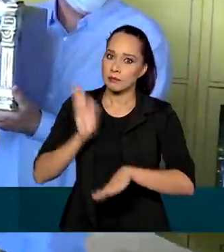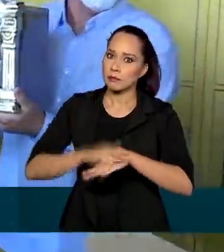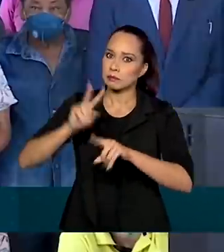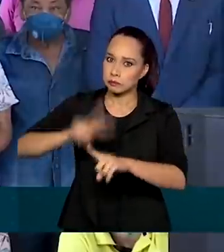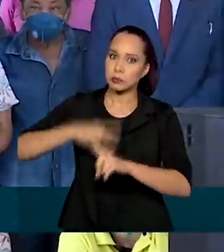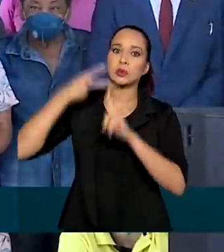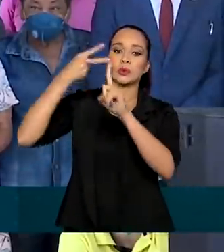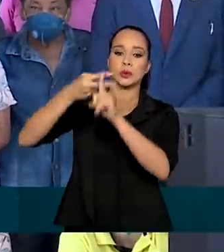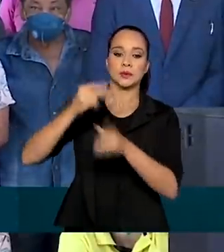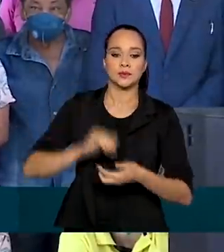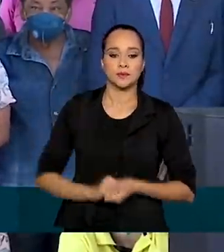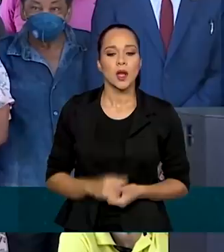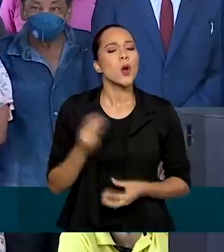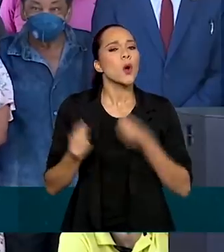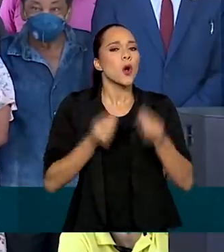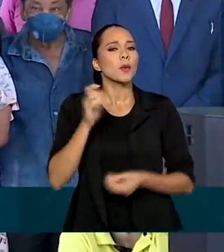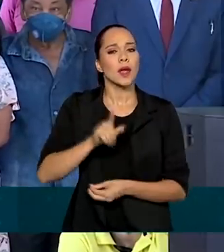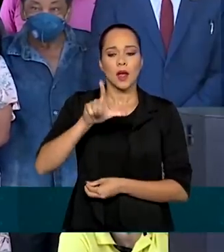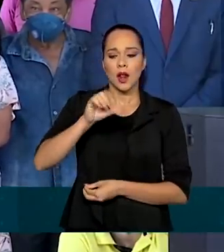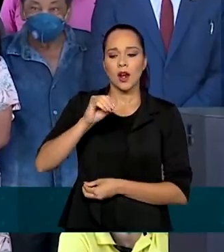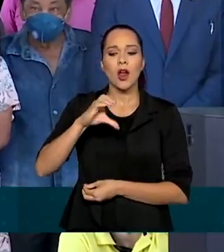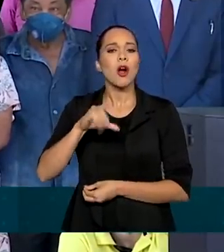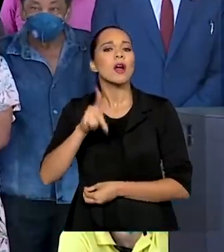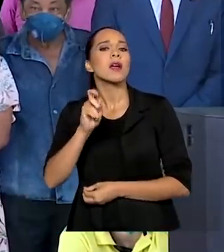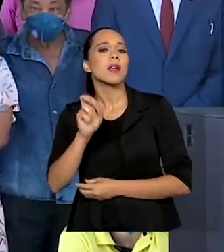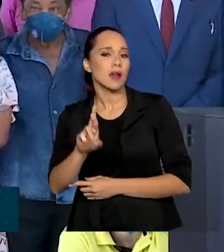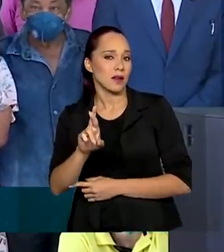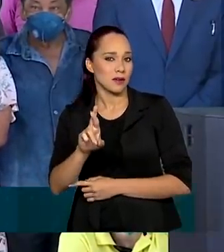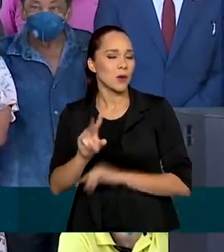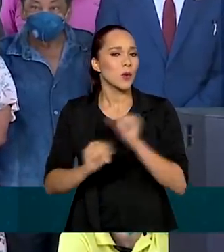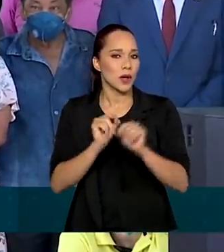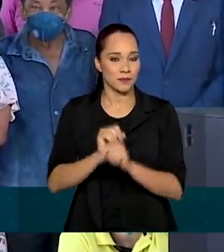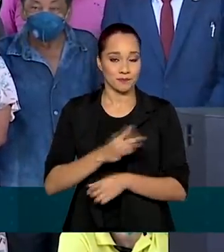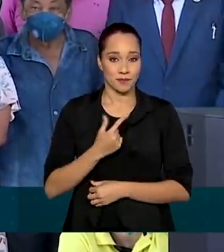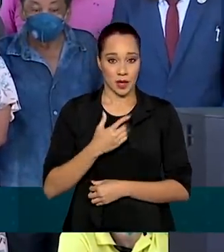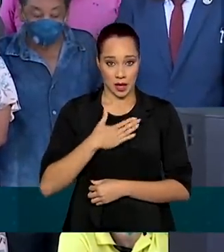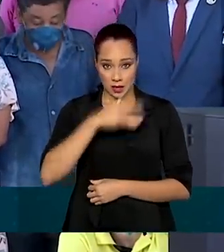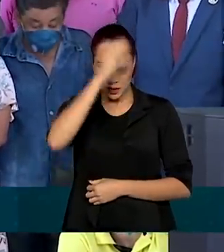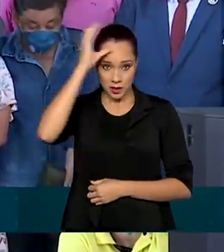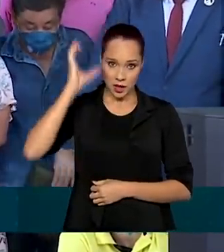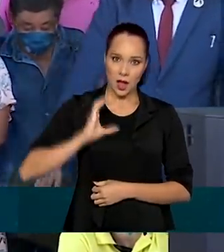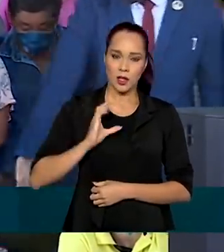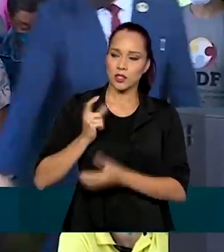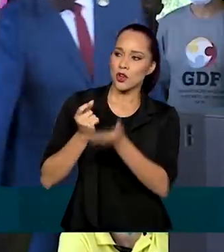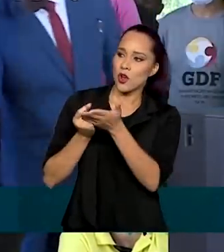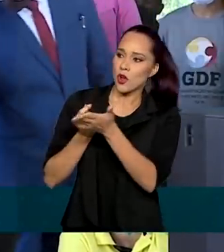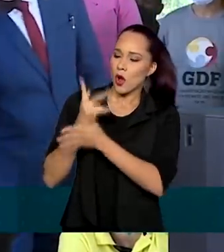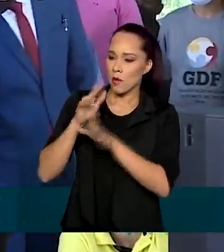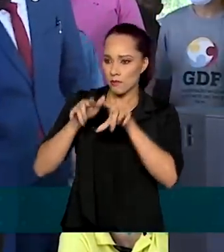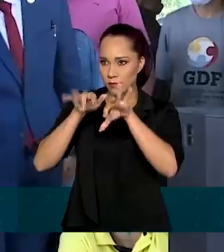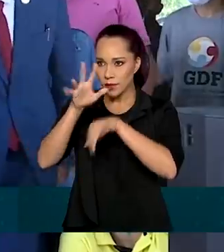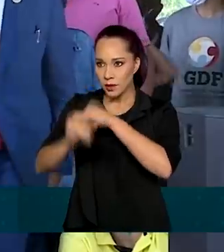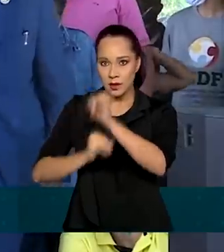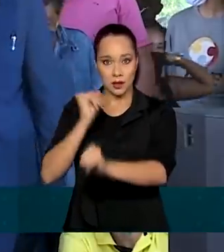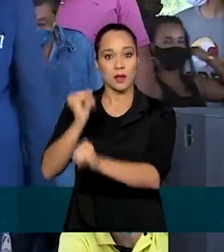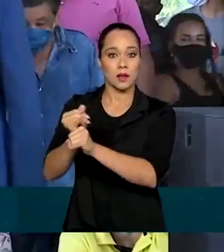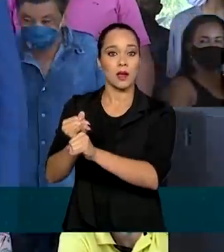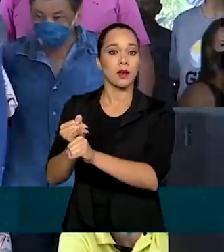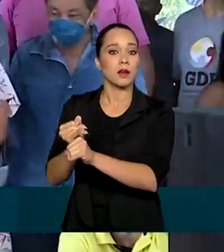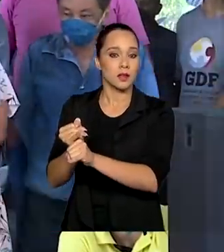dobraram. Como é que funciona o locker para quem vai usar? O cliente vai e faz uma compra no e-commerce, né?